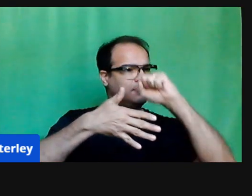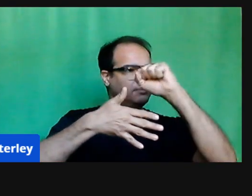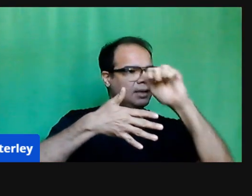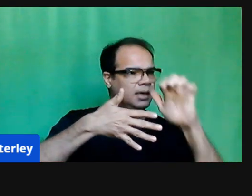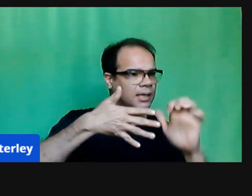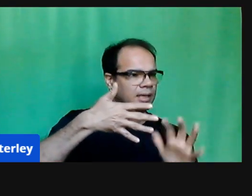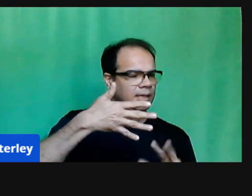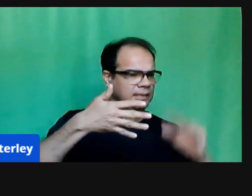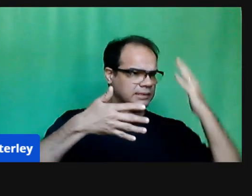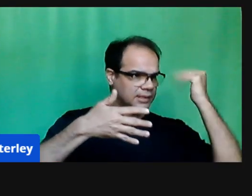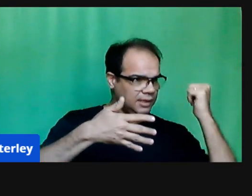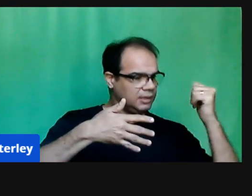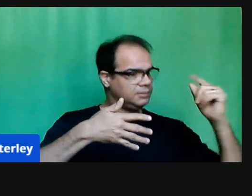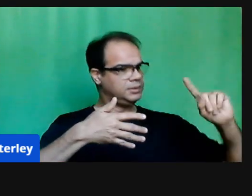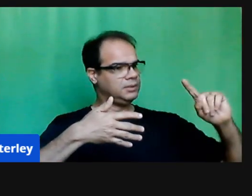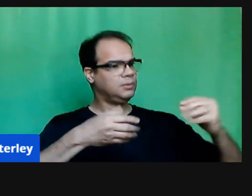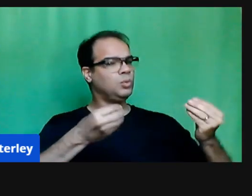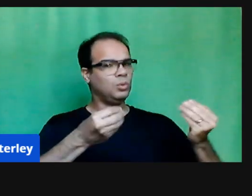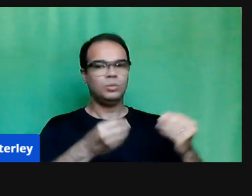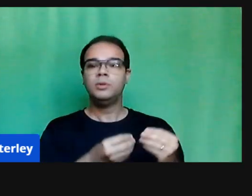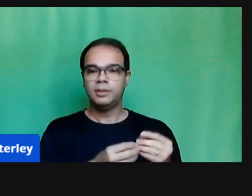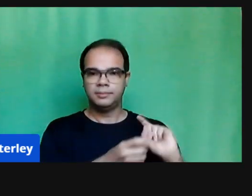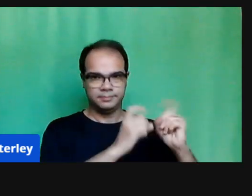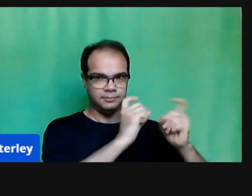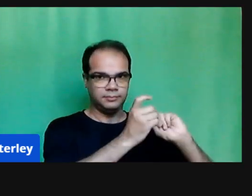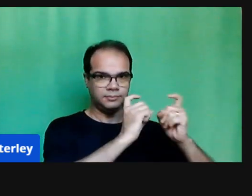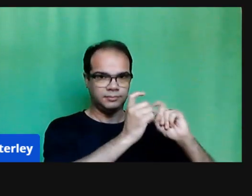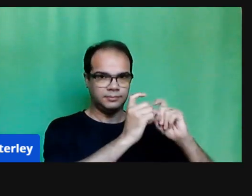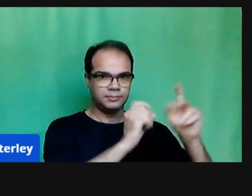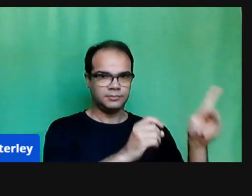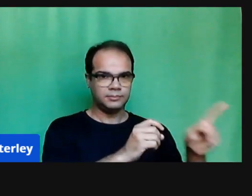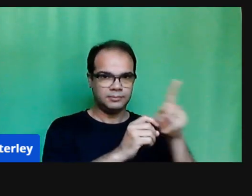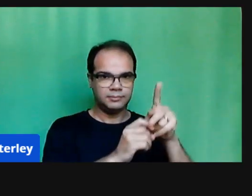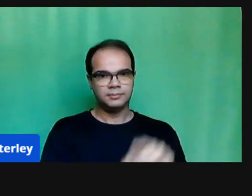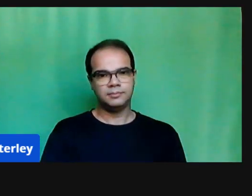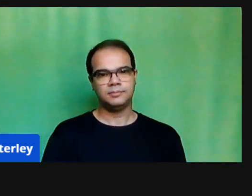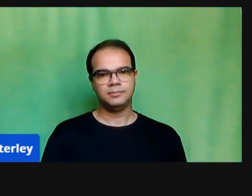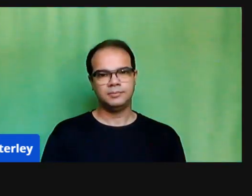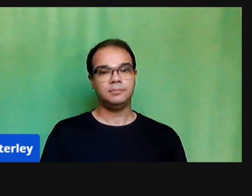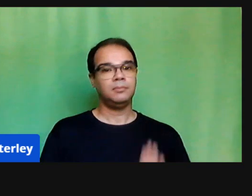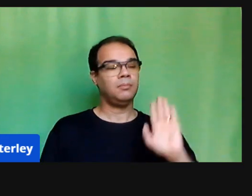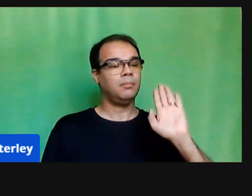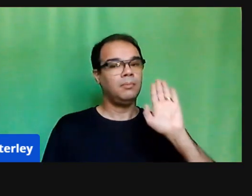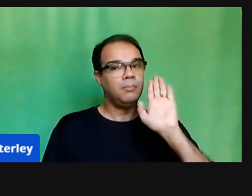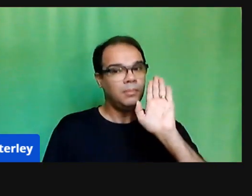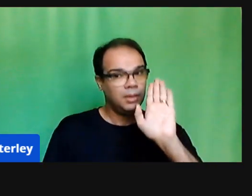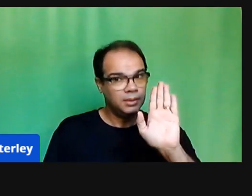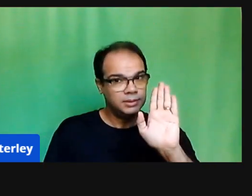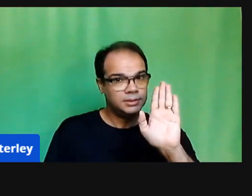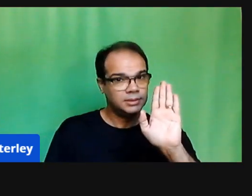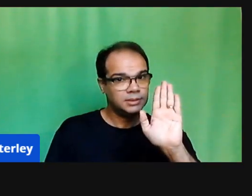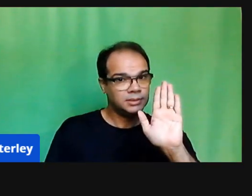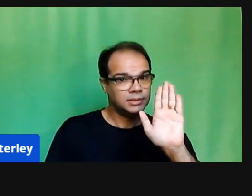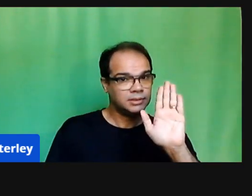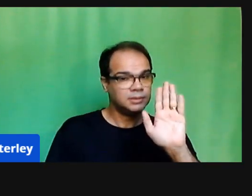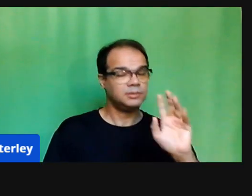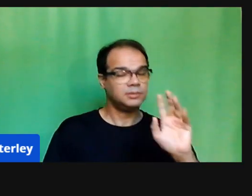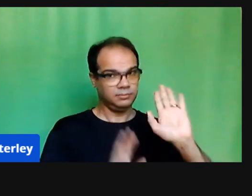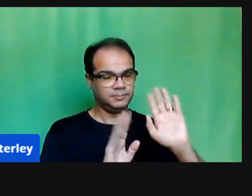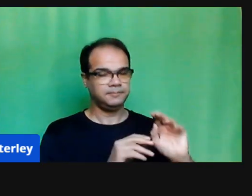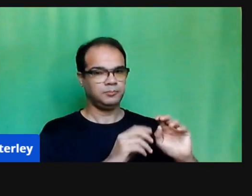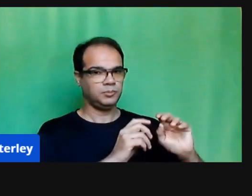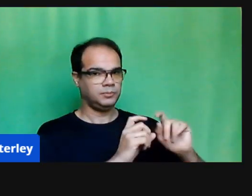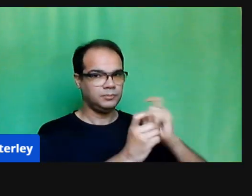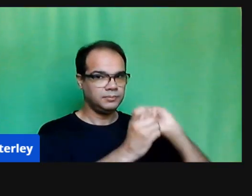nosso acompanhamento, essa nossa avaliação, ela está vinculada à família, então, no conselho de classe,